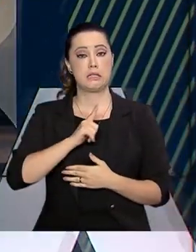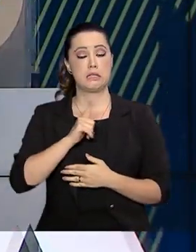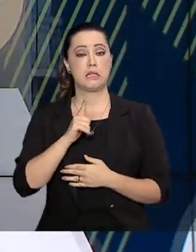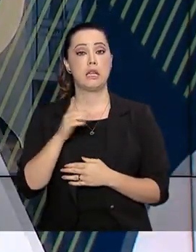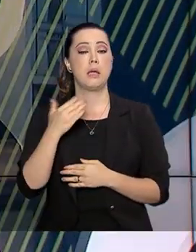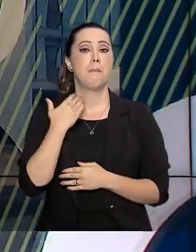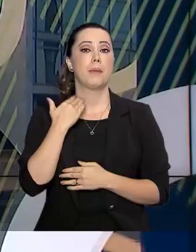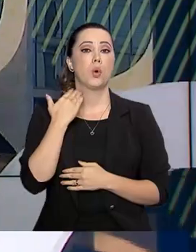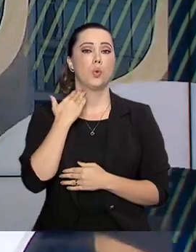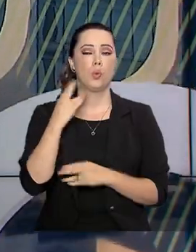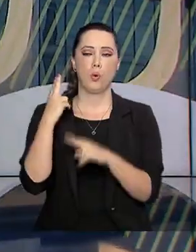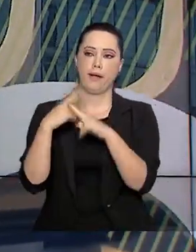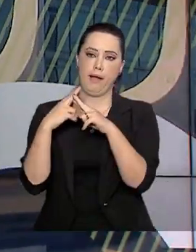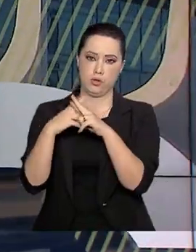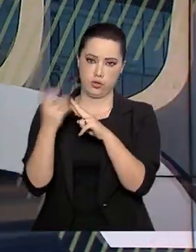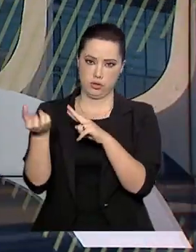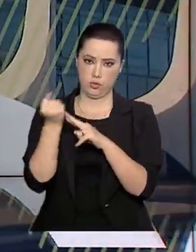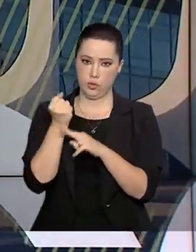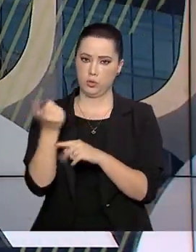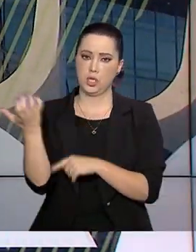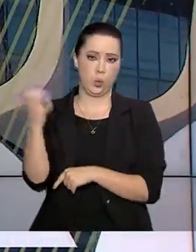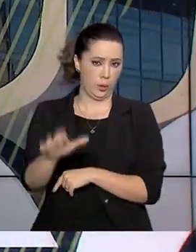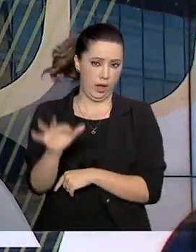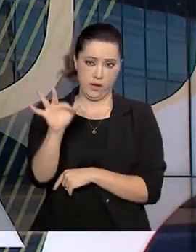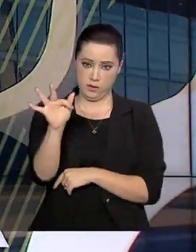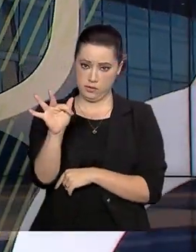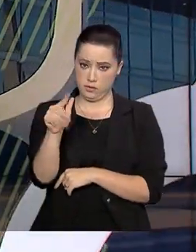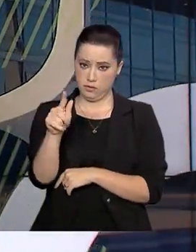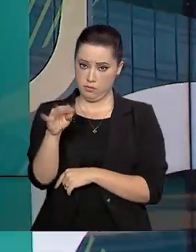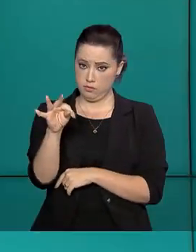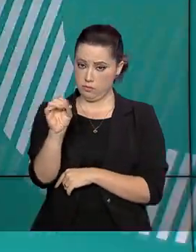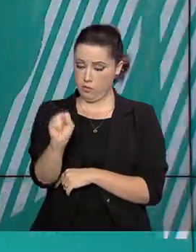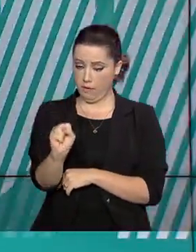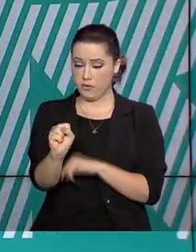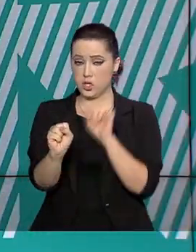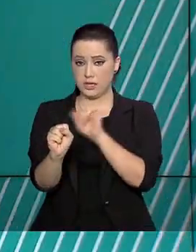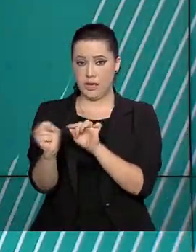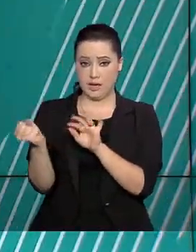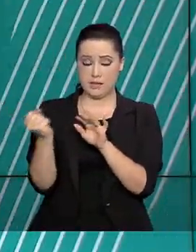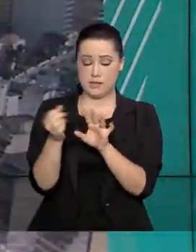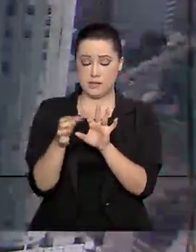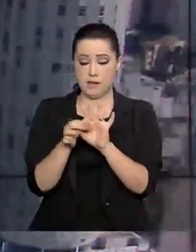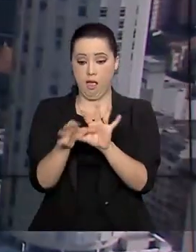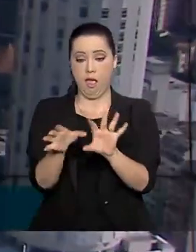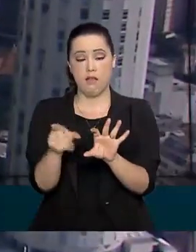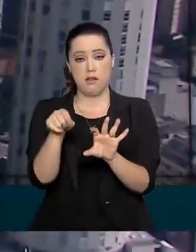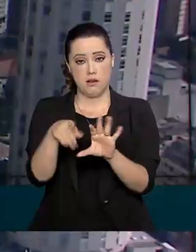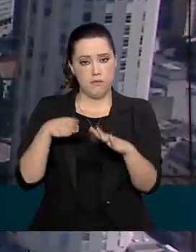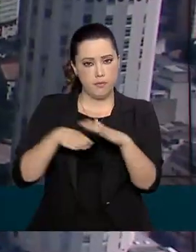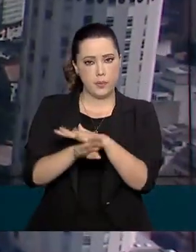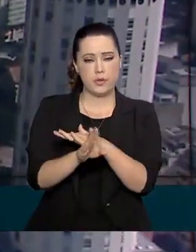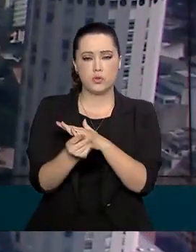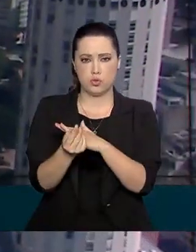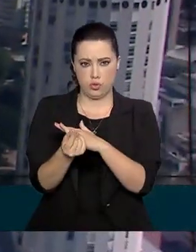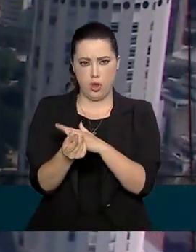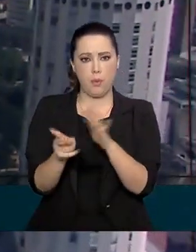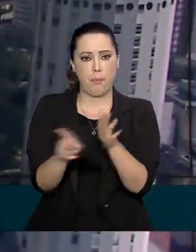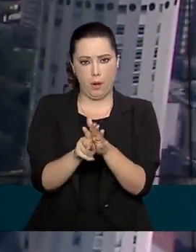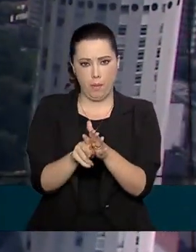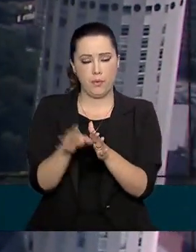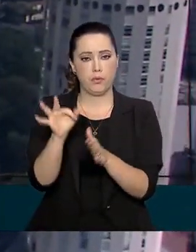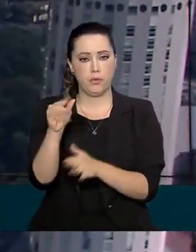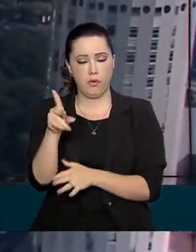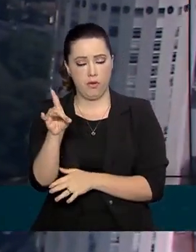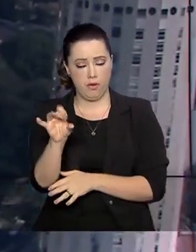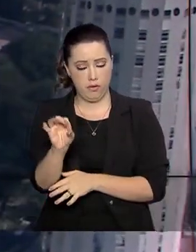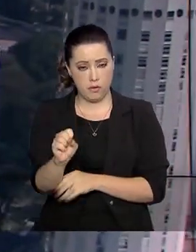crédito automático do FGTS, podem solicitar o cancelamento pela internet. A Caixa também criou uma central de atendimento